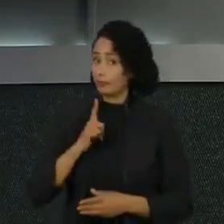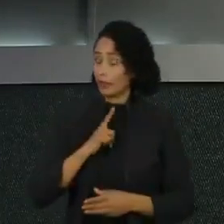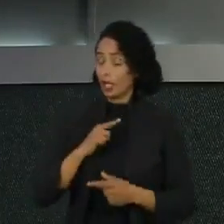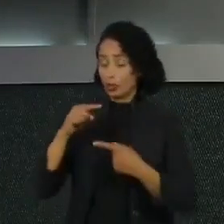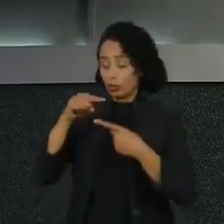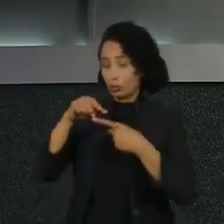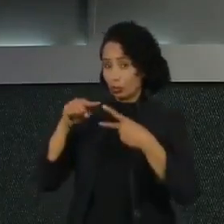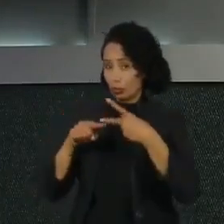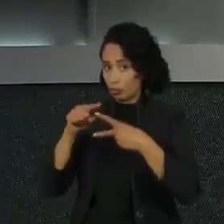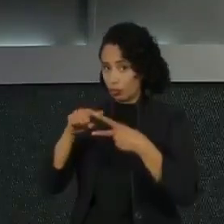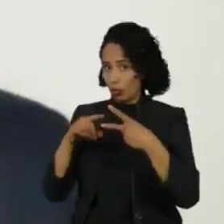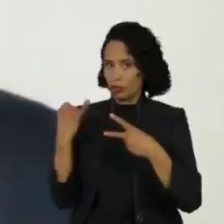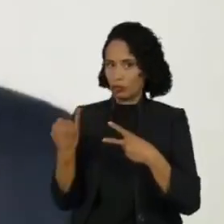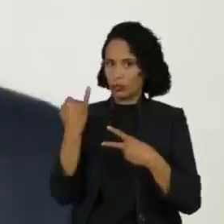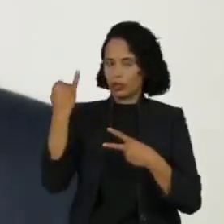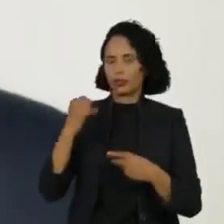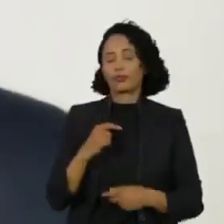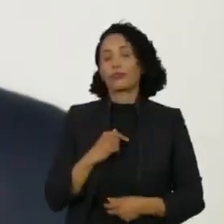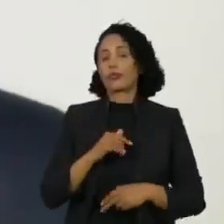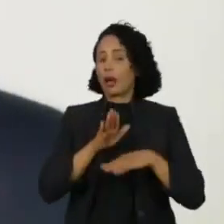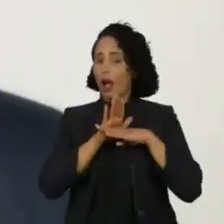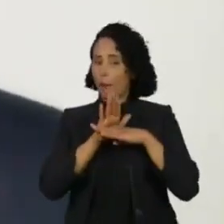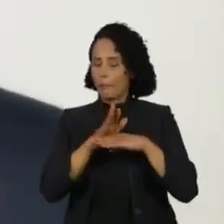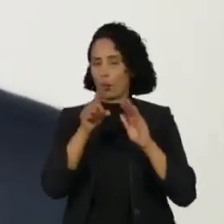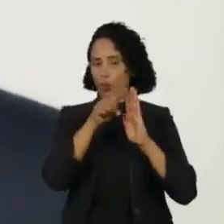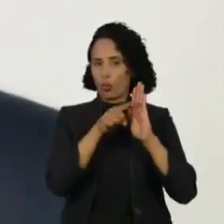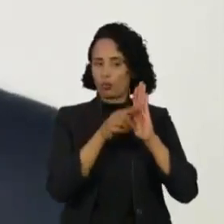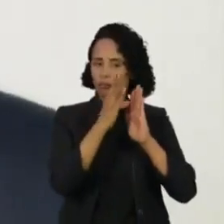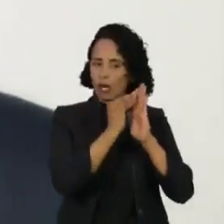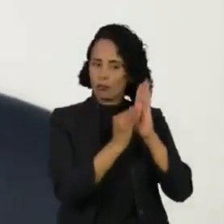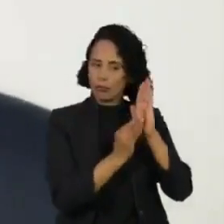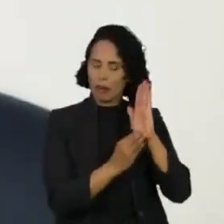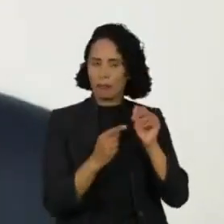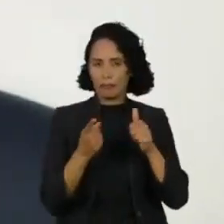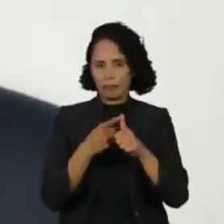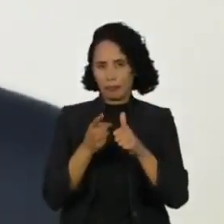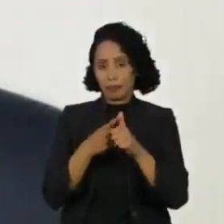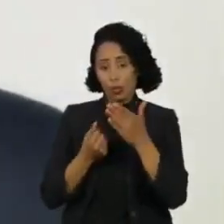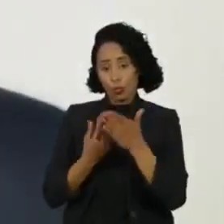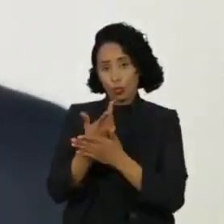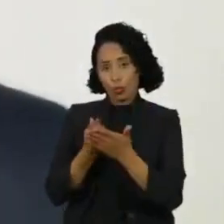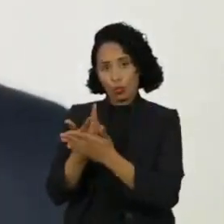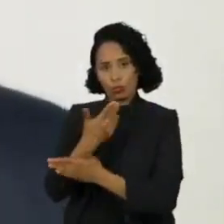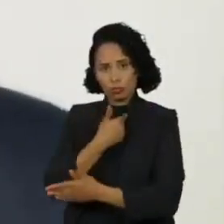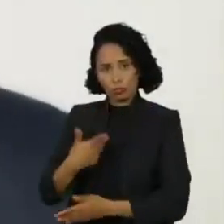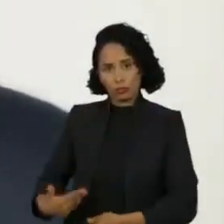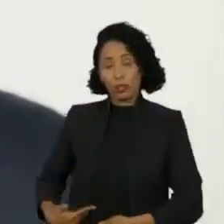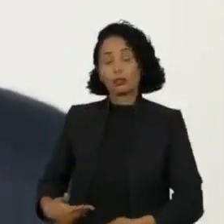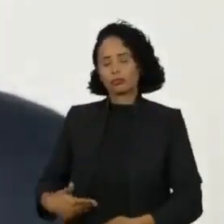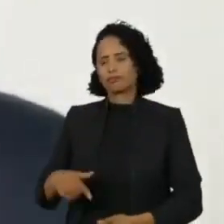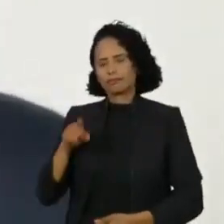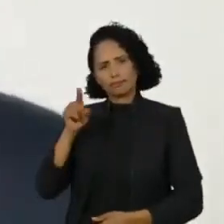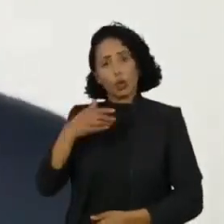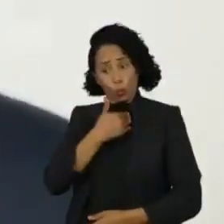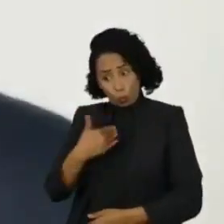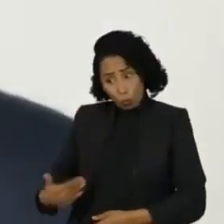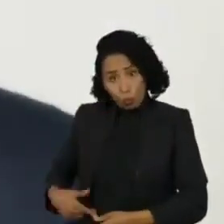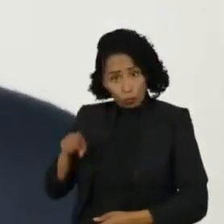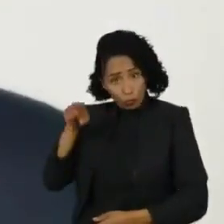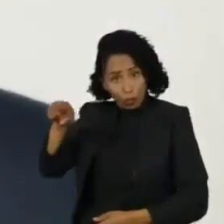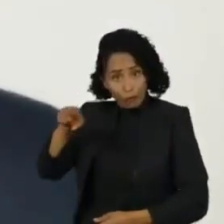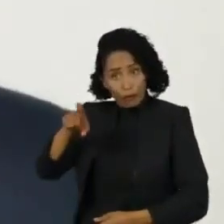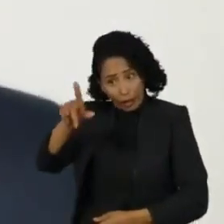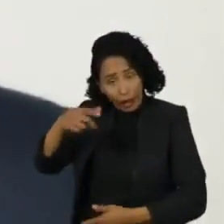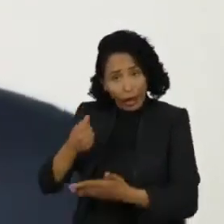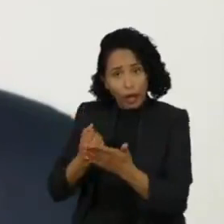para auxiliar nessa agenda. O primeiro são as compras governamentais. O governo é o maior comprador do mercado.